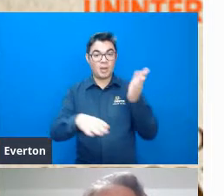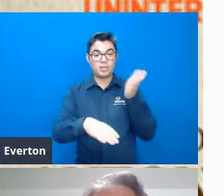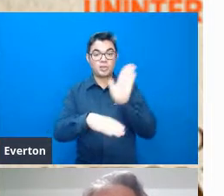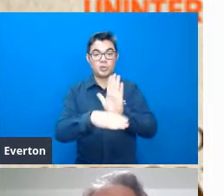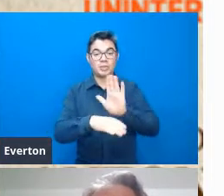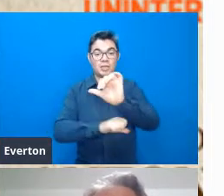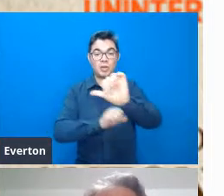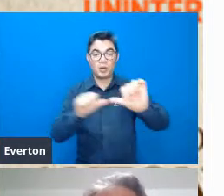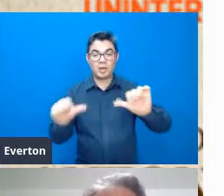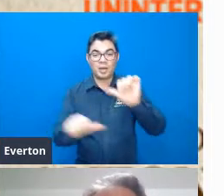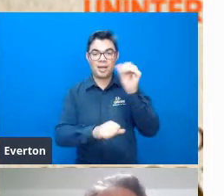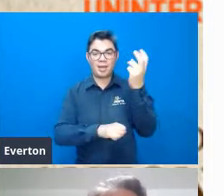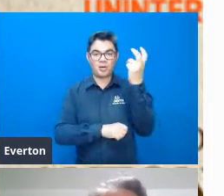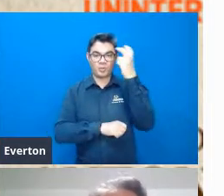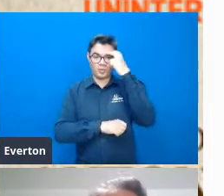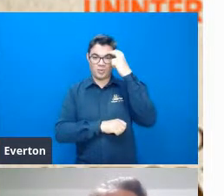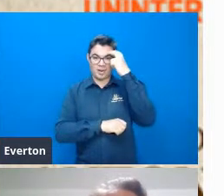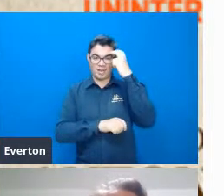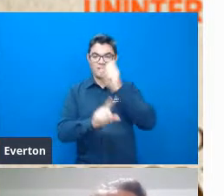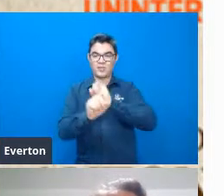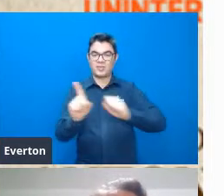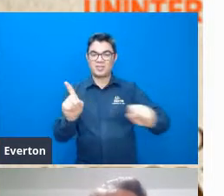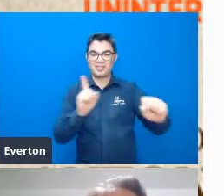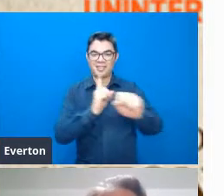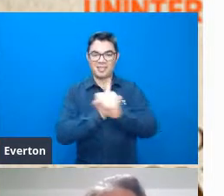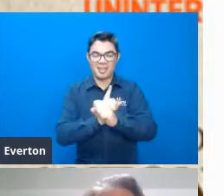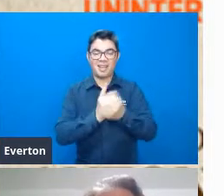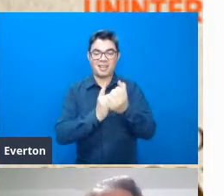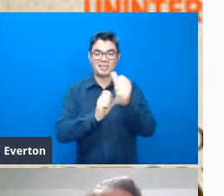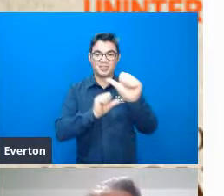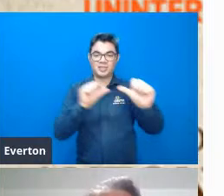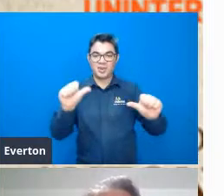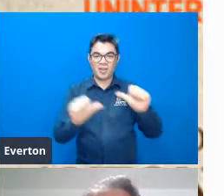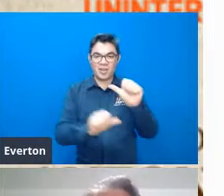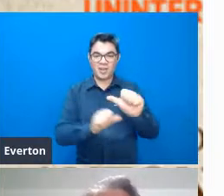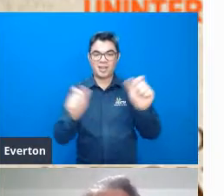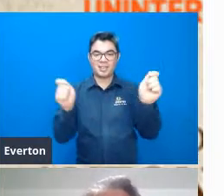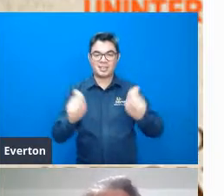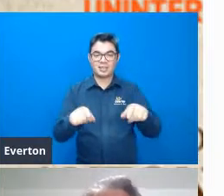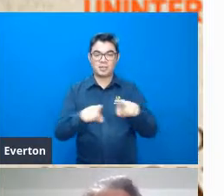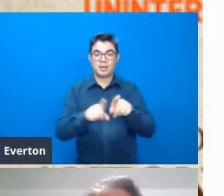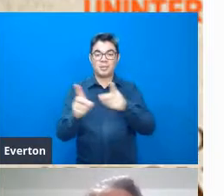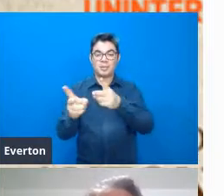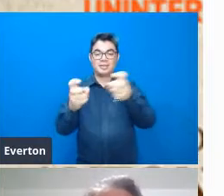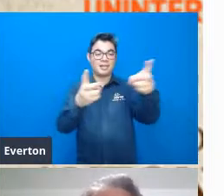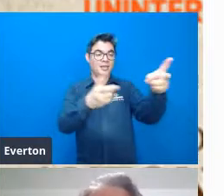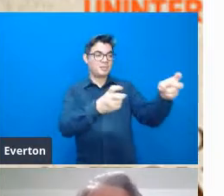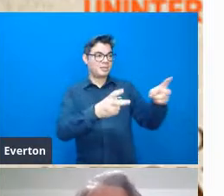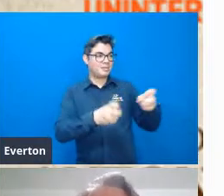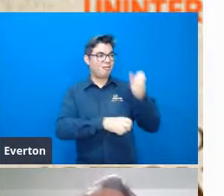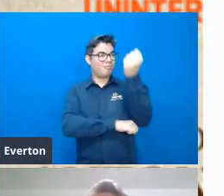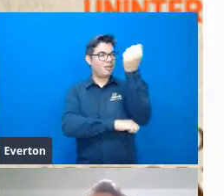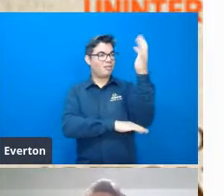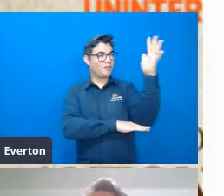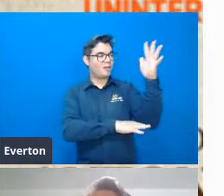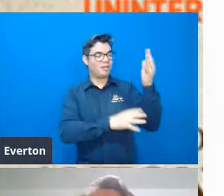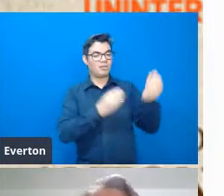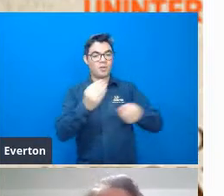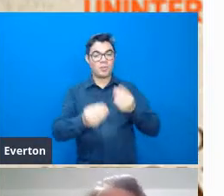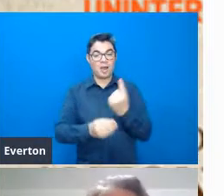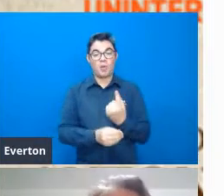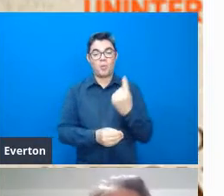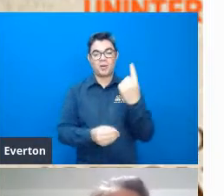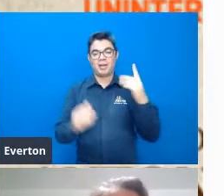culturais e sociais e essas mudanças também mudariam a percepção da natureza como nossa única casa